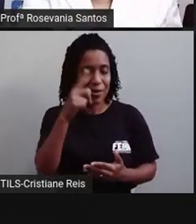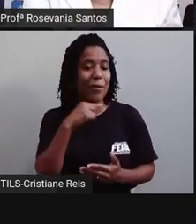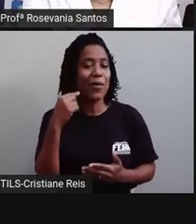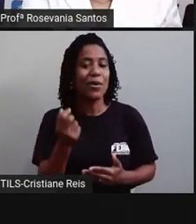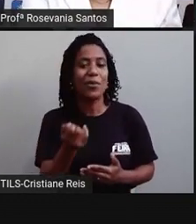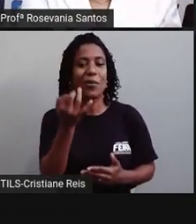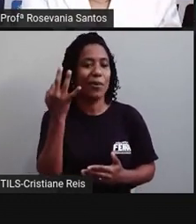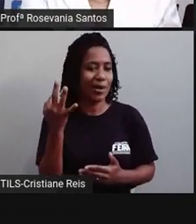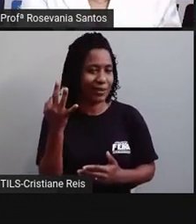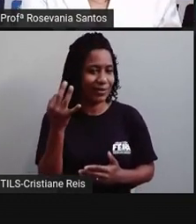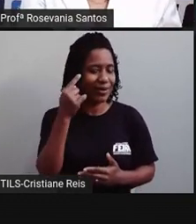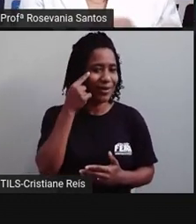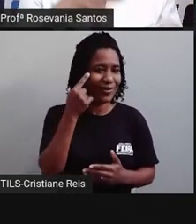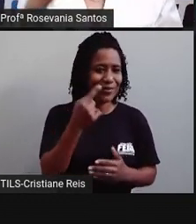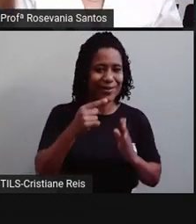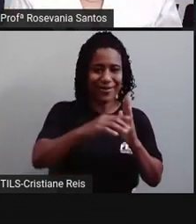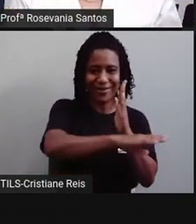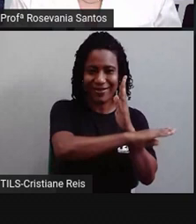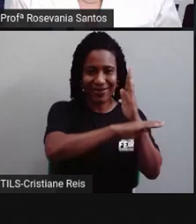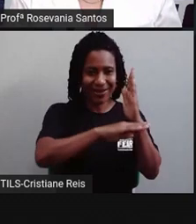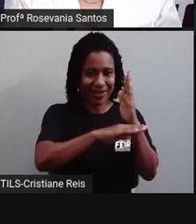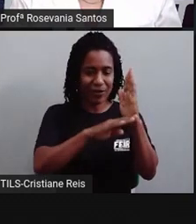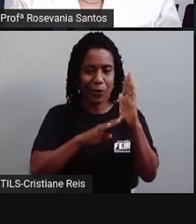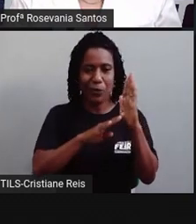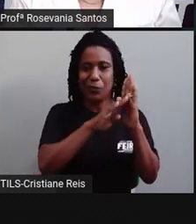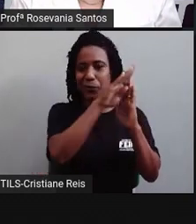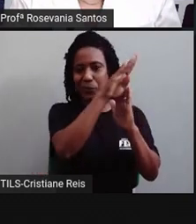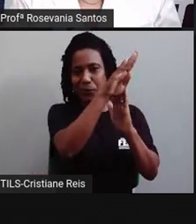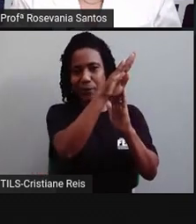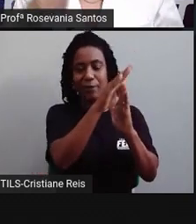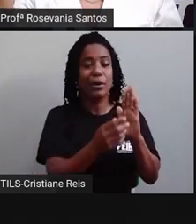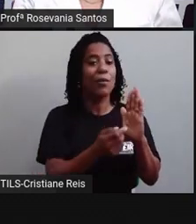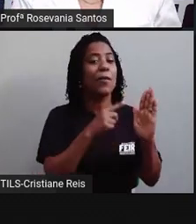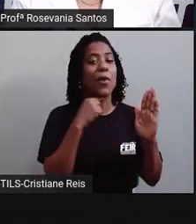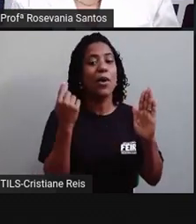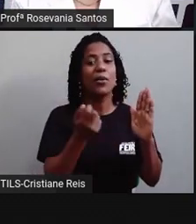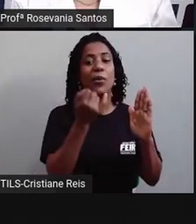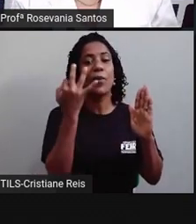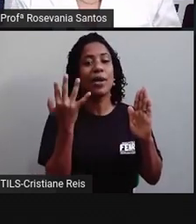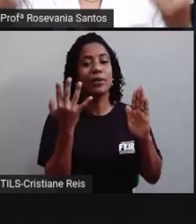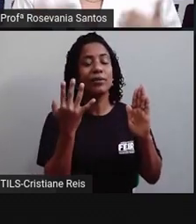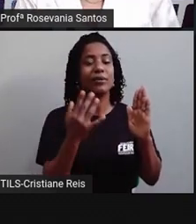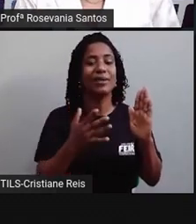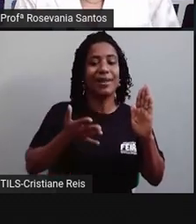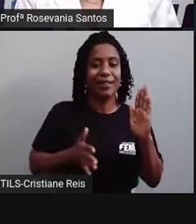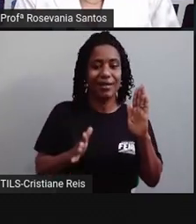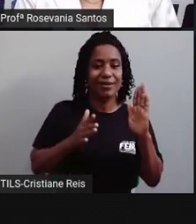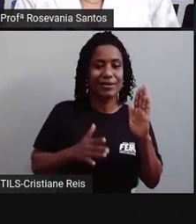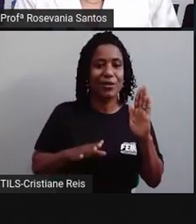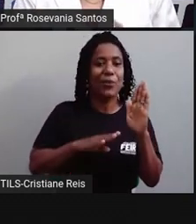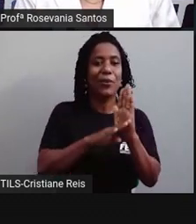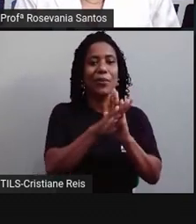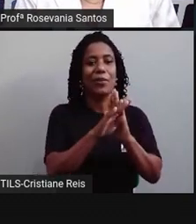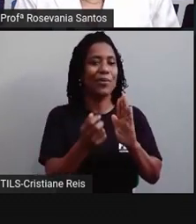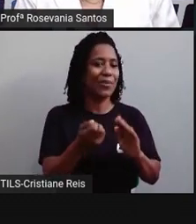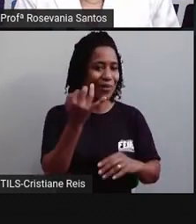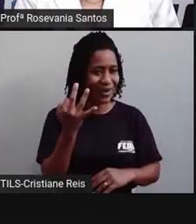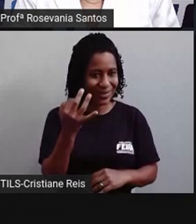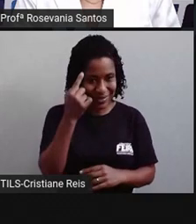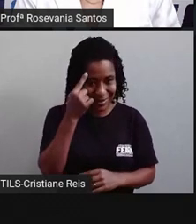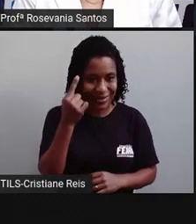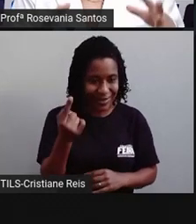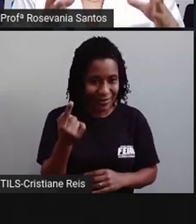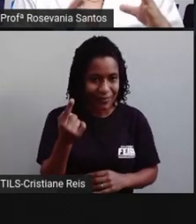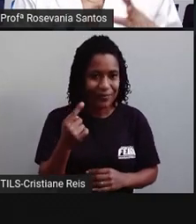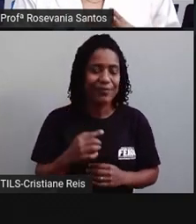né, do número de pessoas que nasceram com o número de pessoas que morreram, multiplico por mil e divido lá, né, pelo número total de